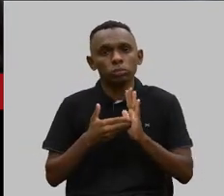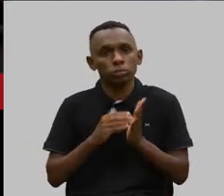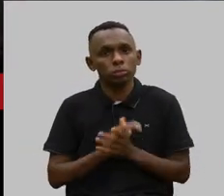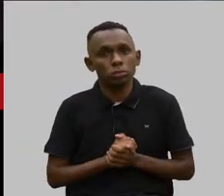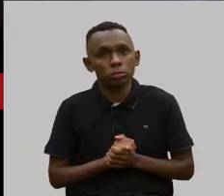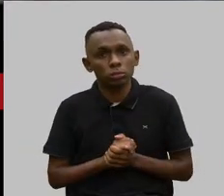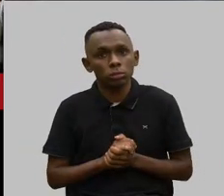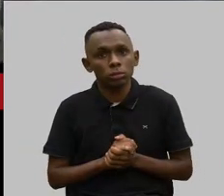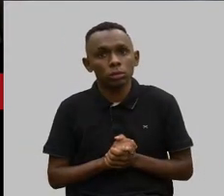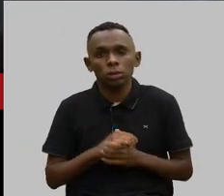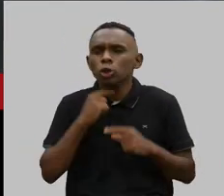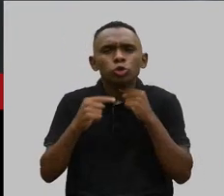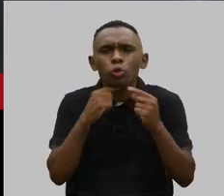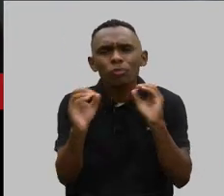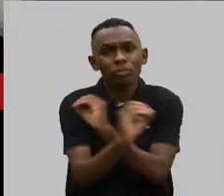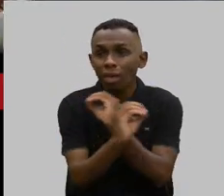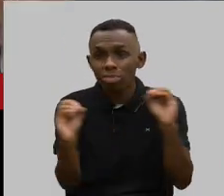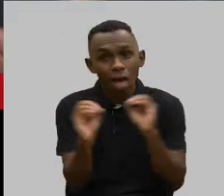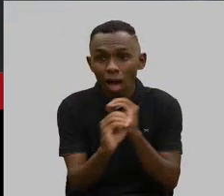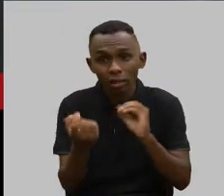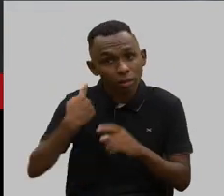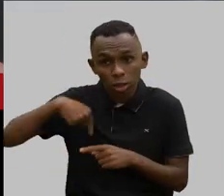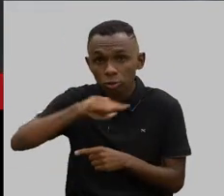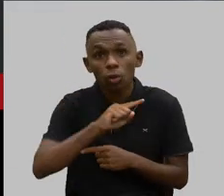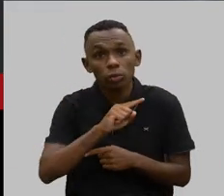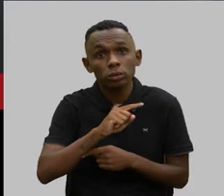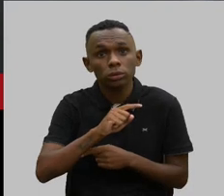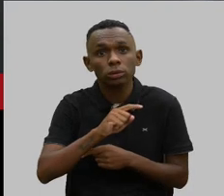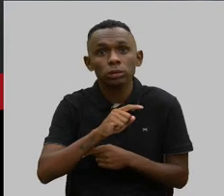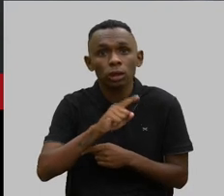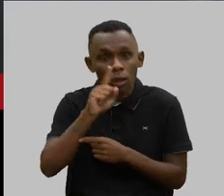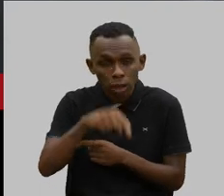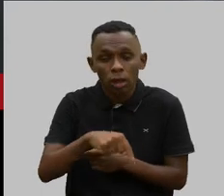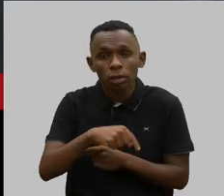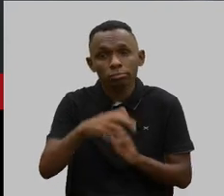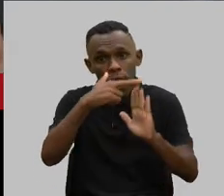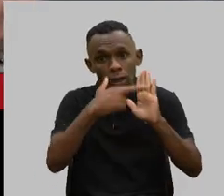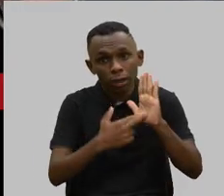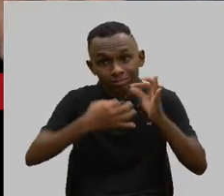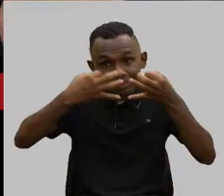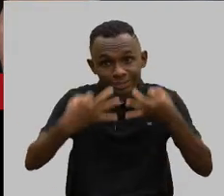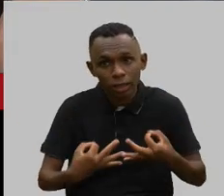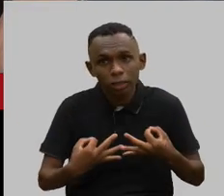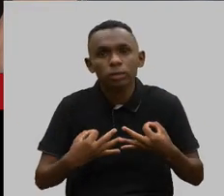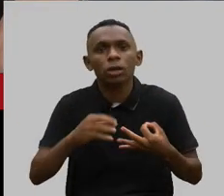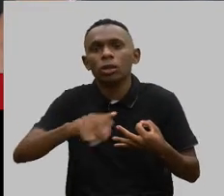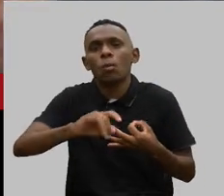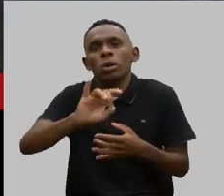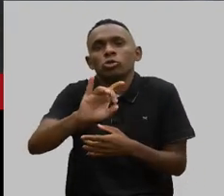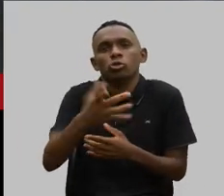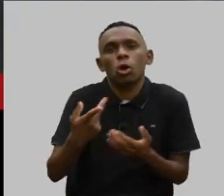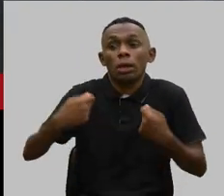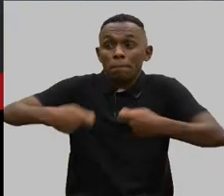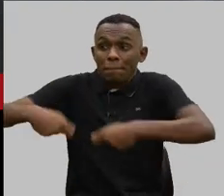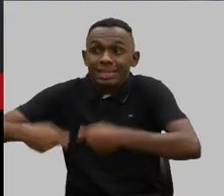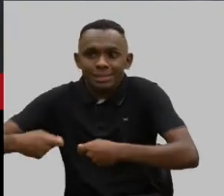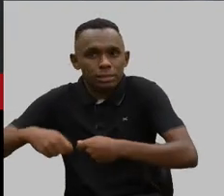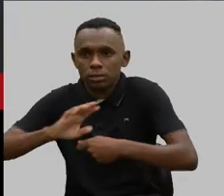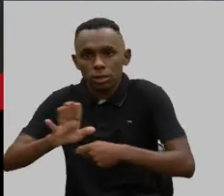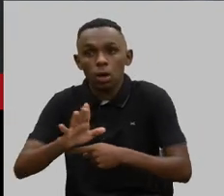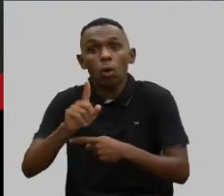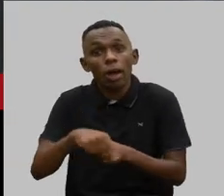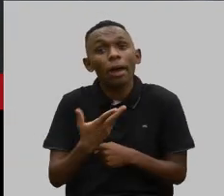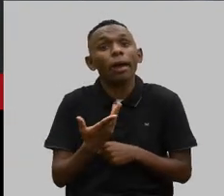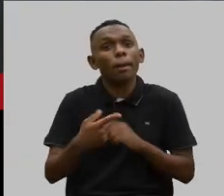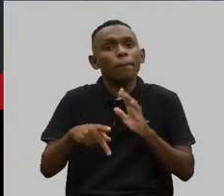Então, não tem dúvida. Para nós, não tem dúvida sobre a integralidade. Não é só atender naquela necessidade, não. É a catividade